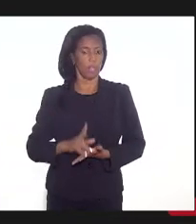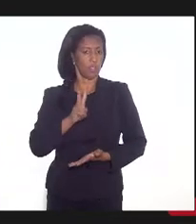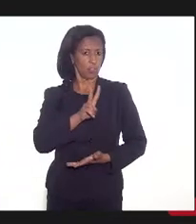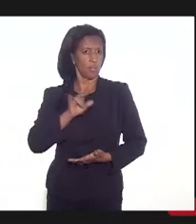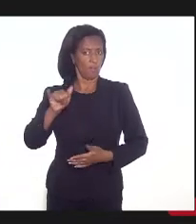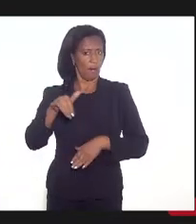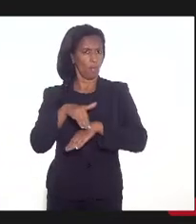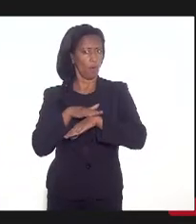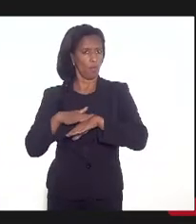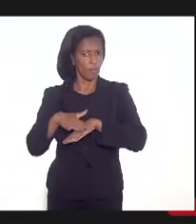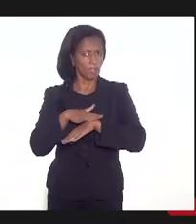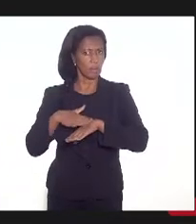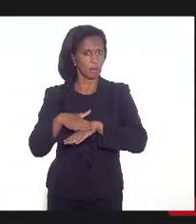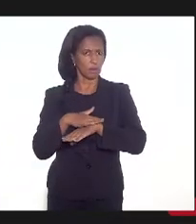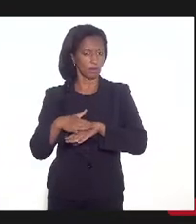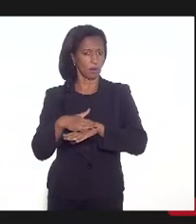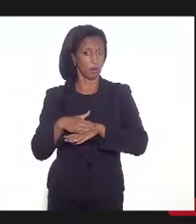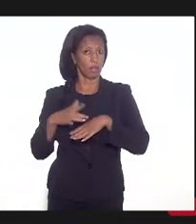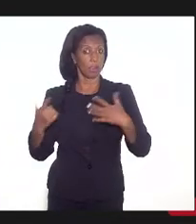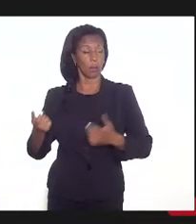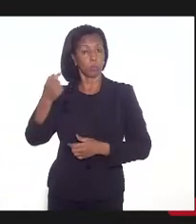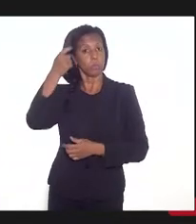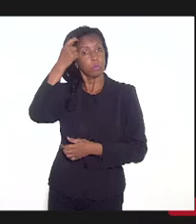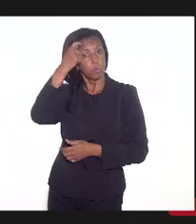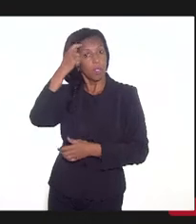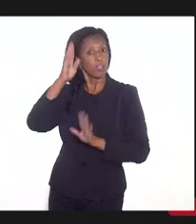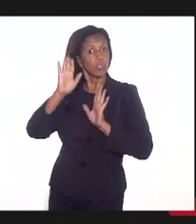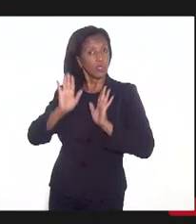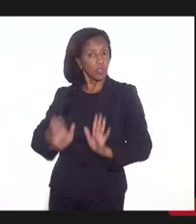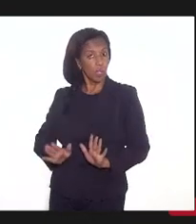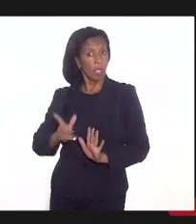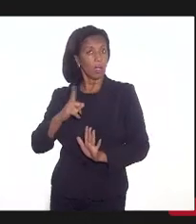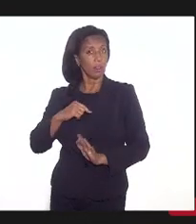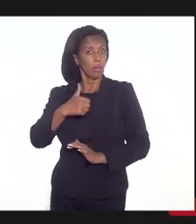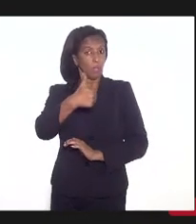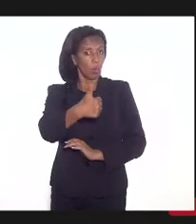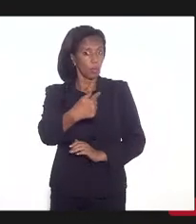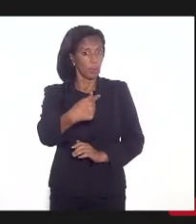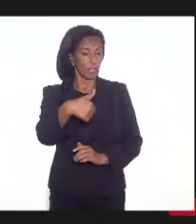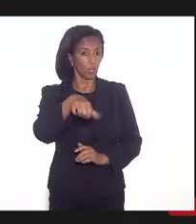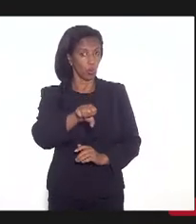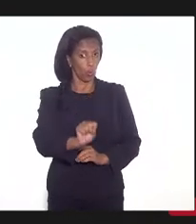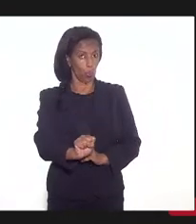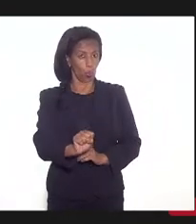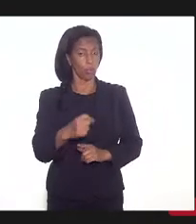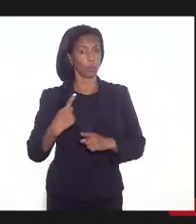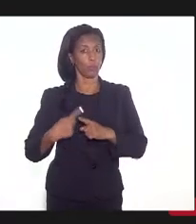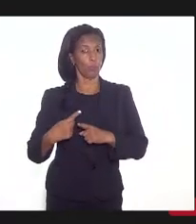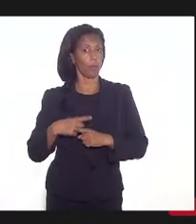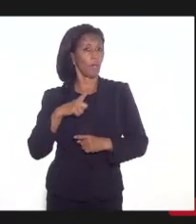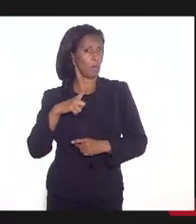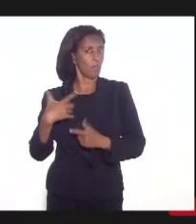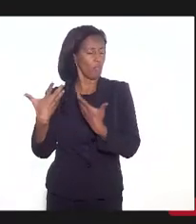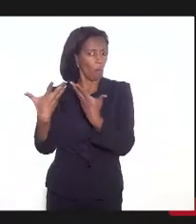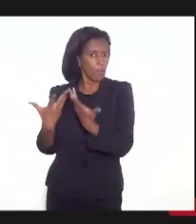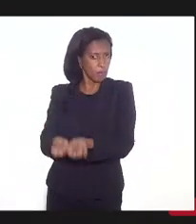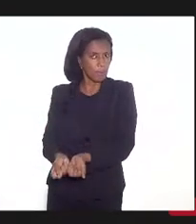conversando com o Tesouro. Então, ao nosso juízo, nós já estamos na 178, porque houve o aceite,